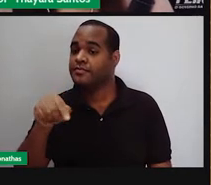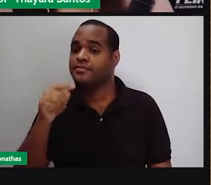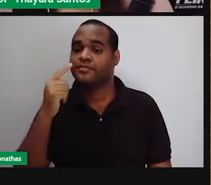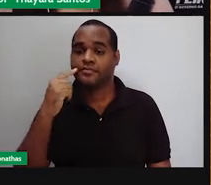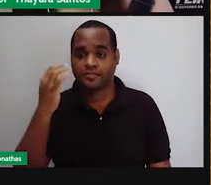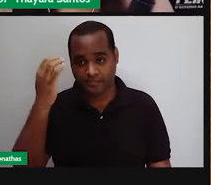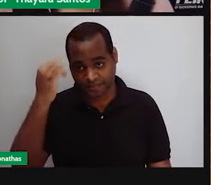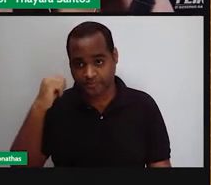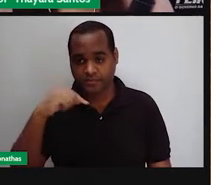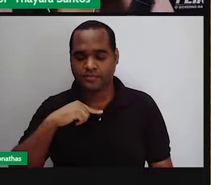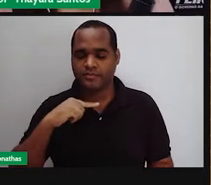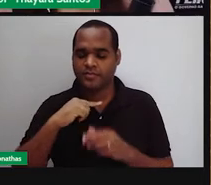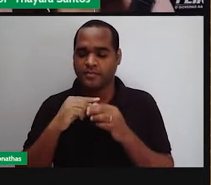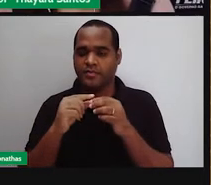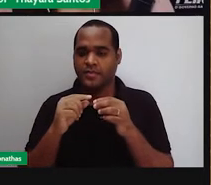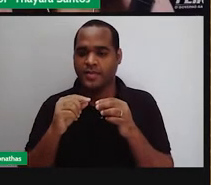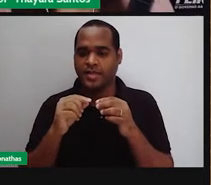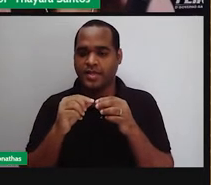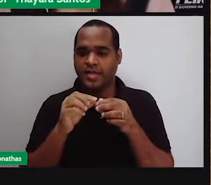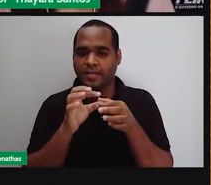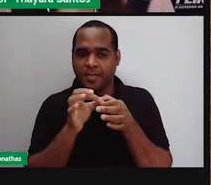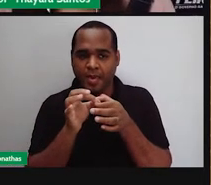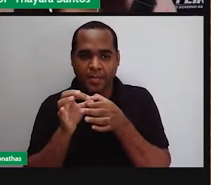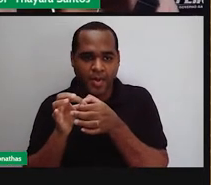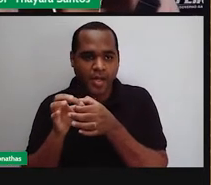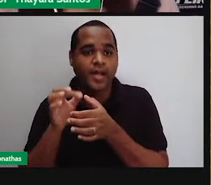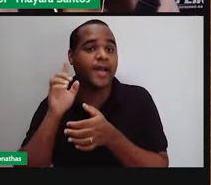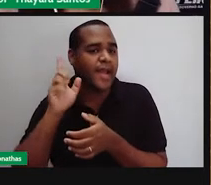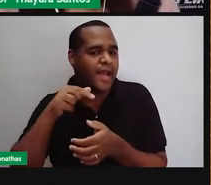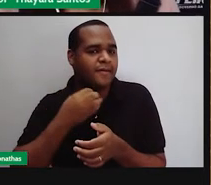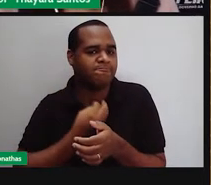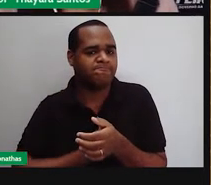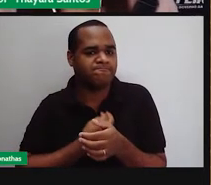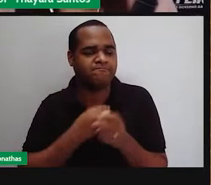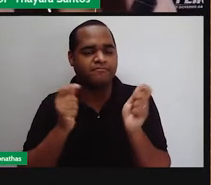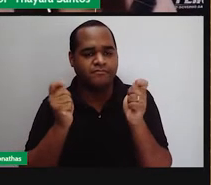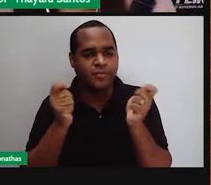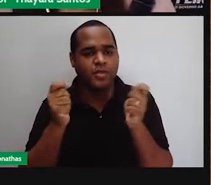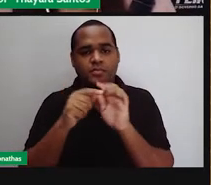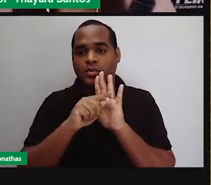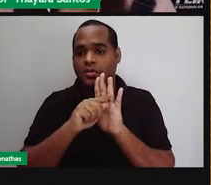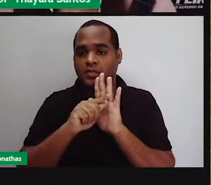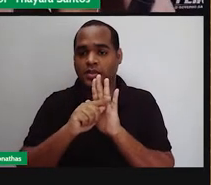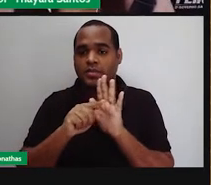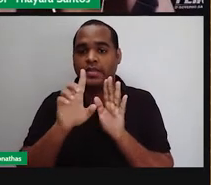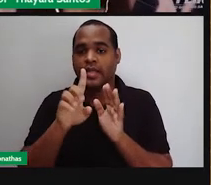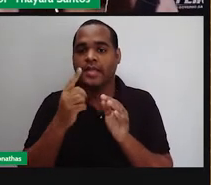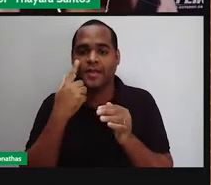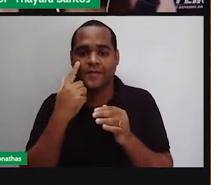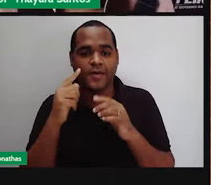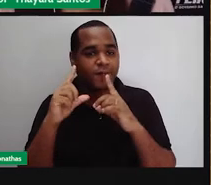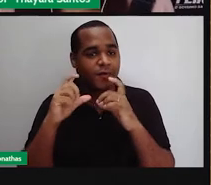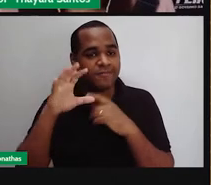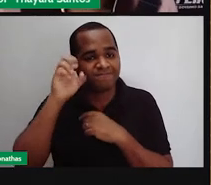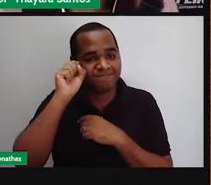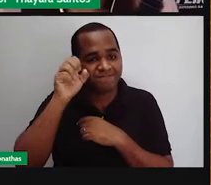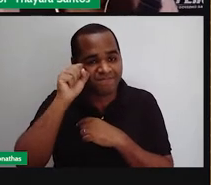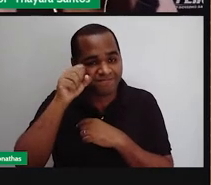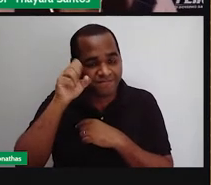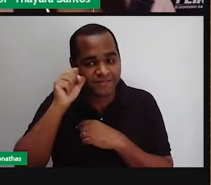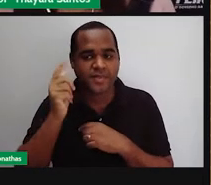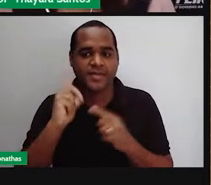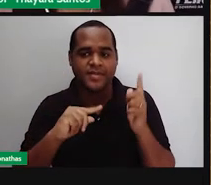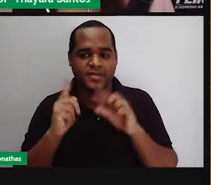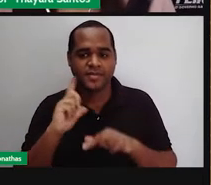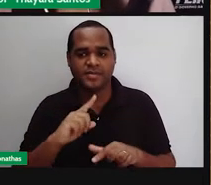lá na retina que estão essas células fotorreceptoras, ou então, os nossos receptores do tipo fotorreceptores